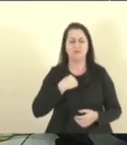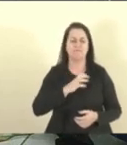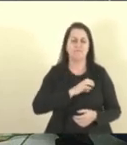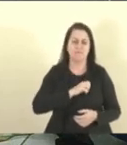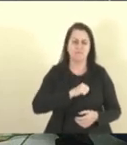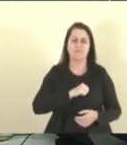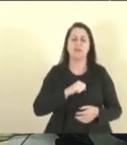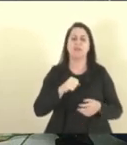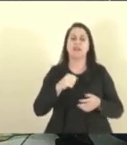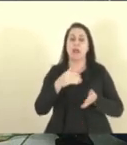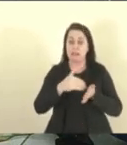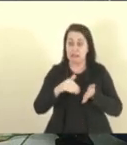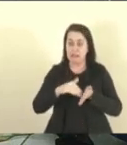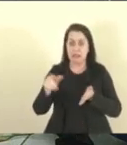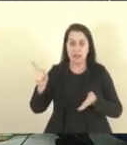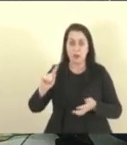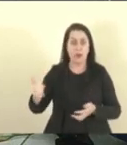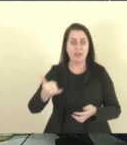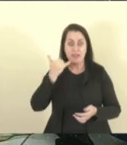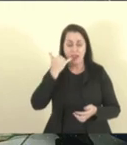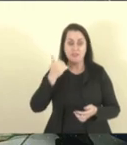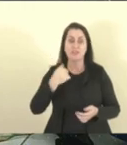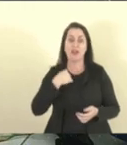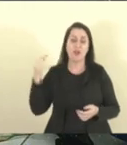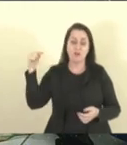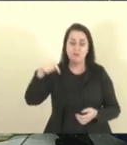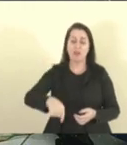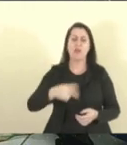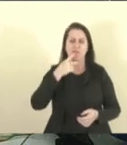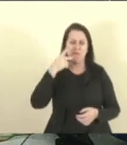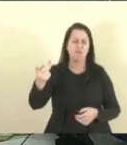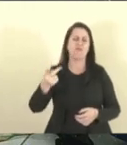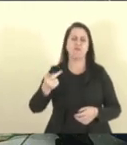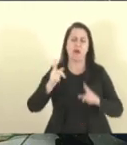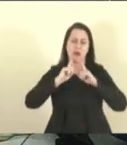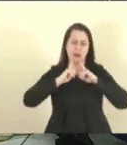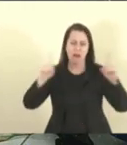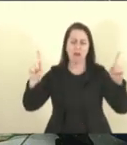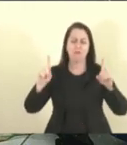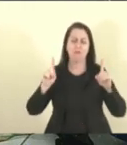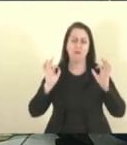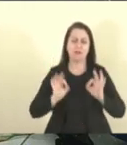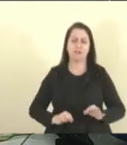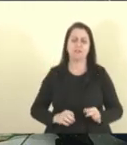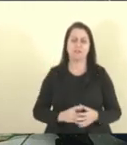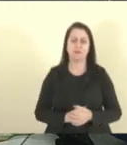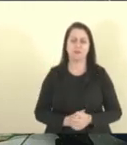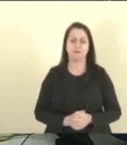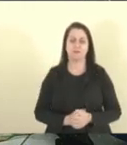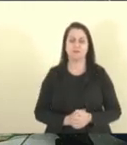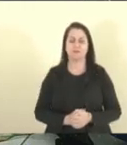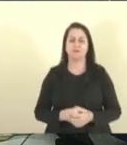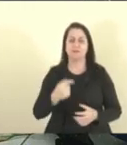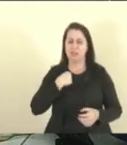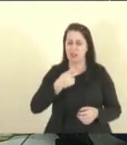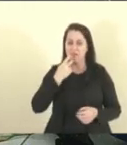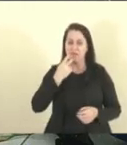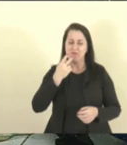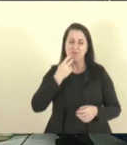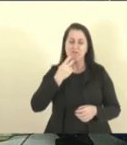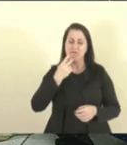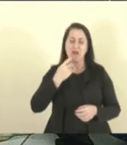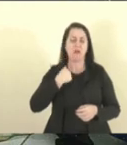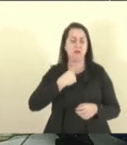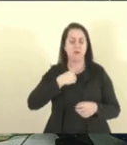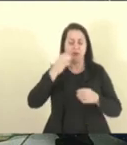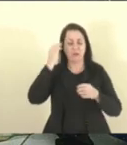o secretário não atende o meu telefone, porque eu venho cá e dou o nome dele, dou um cacete nele também, daqui, ó, dou um cacete, não quero